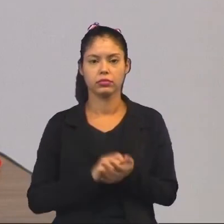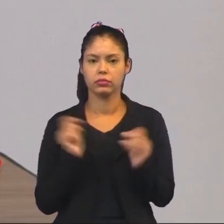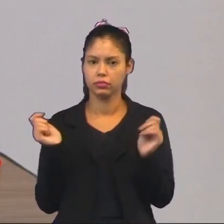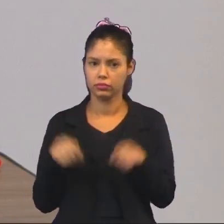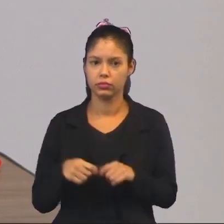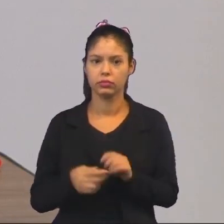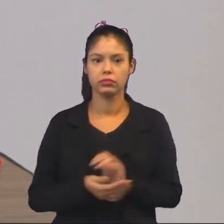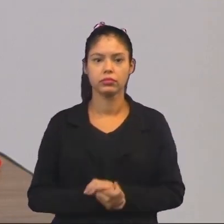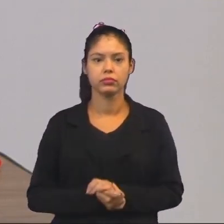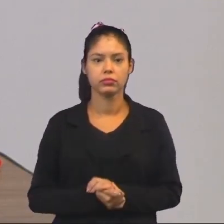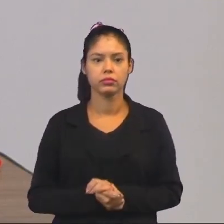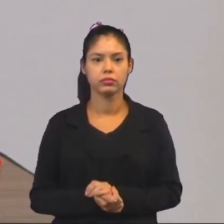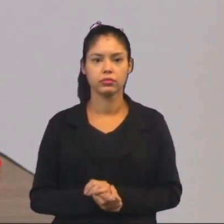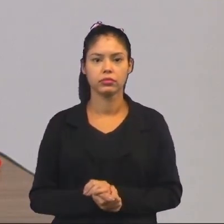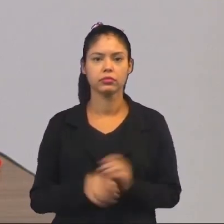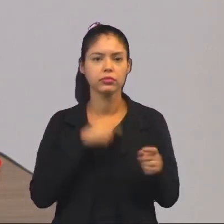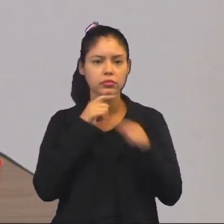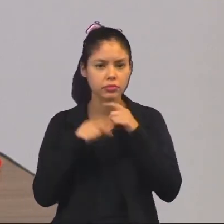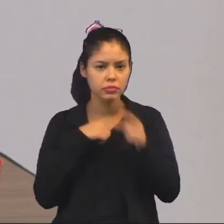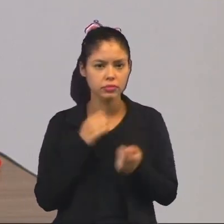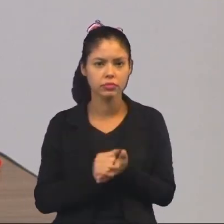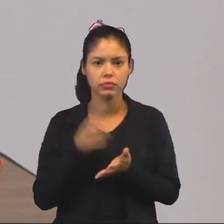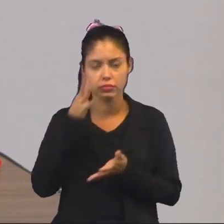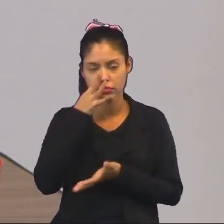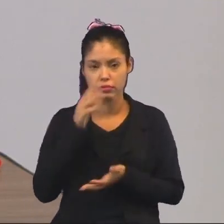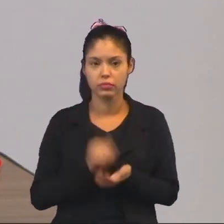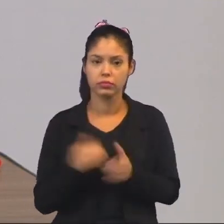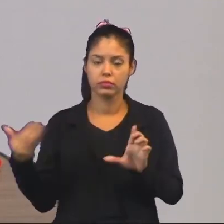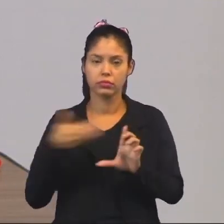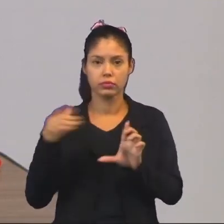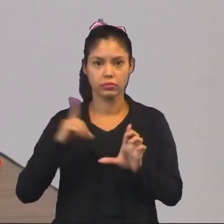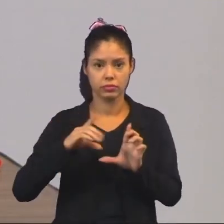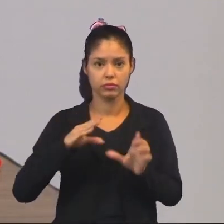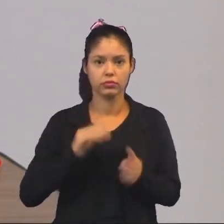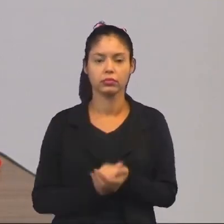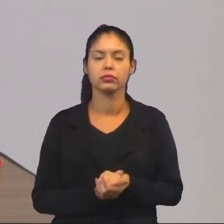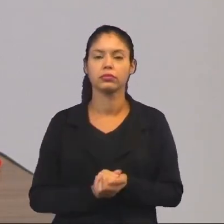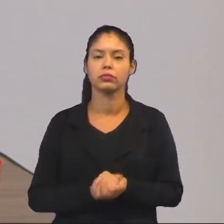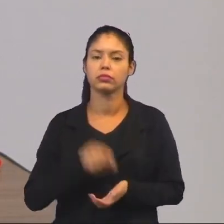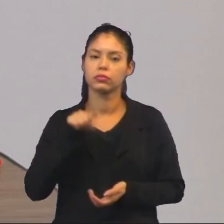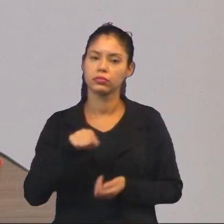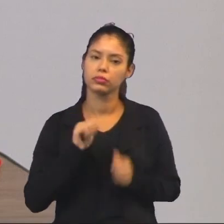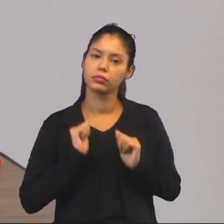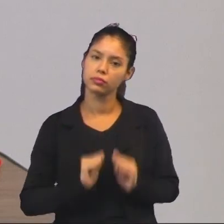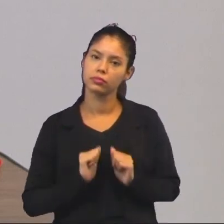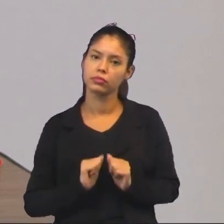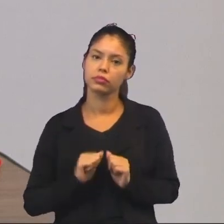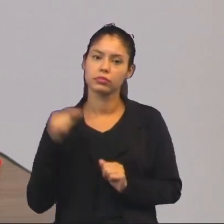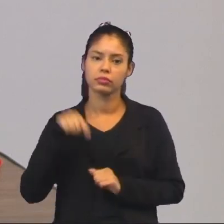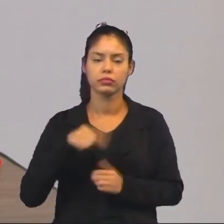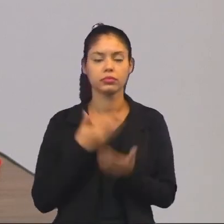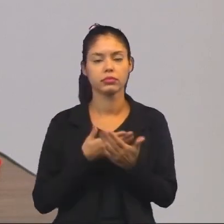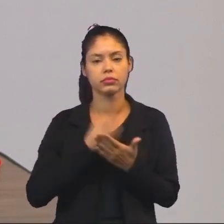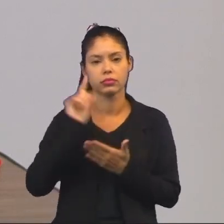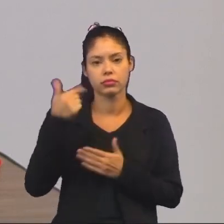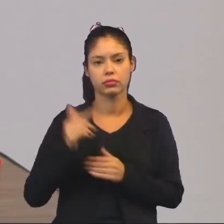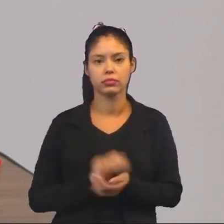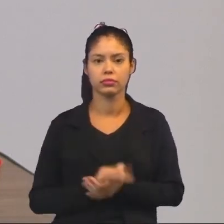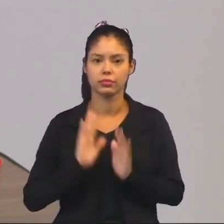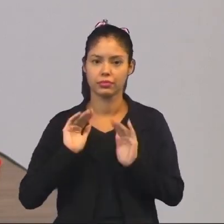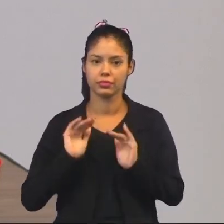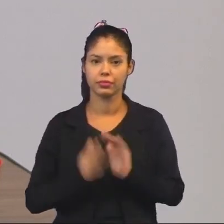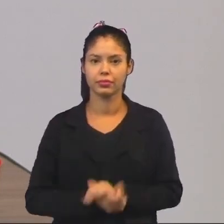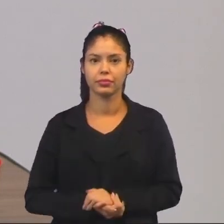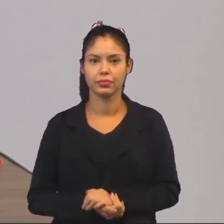possibilidades. Ficou com dúvida? Quer assistir de novo? Entra na plataforma Eduque. Nela, você tem acesso a essa aula e as demais.